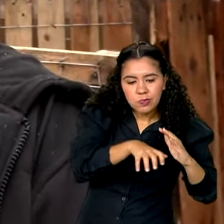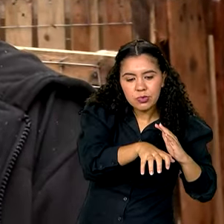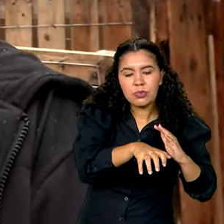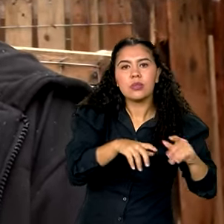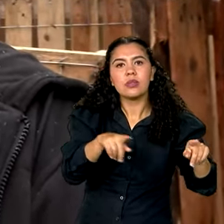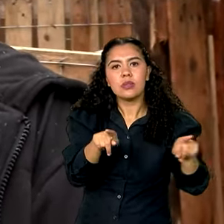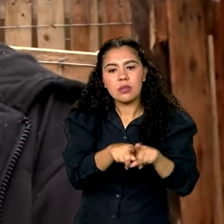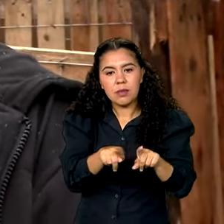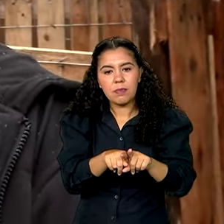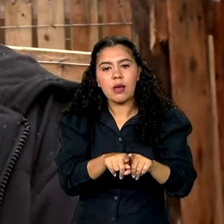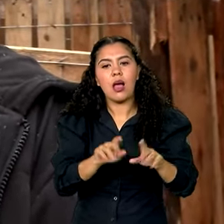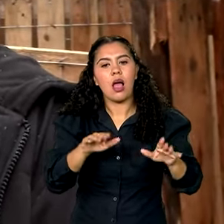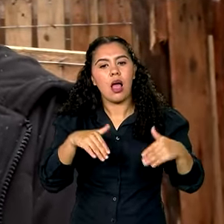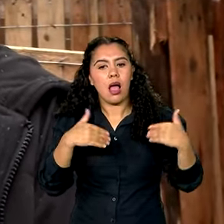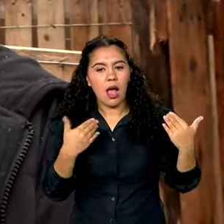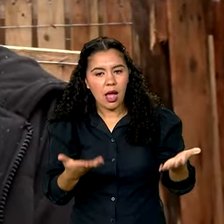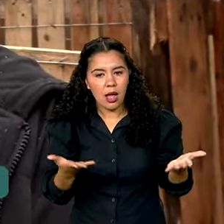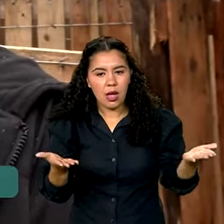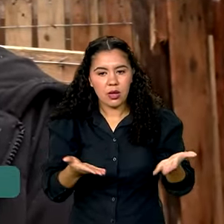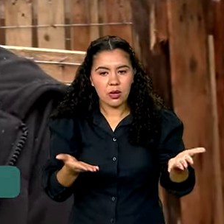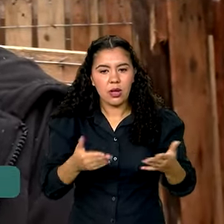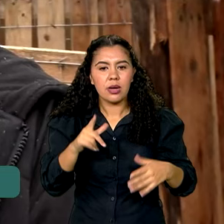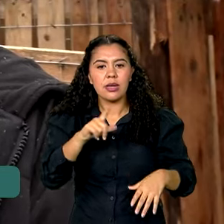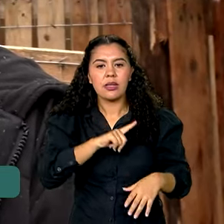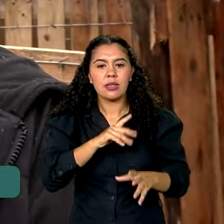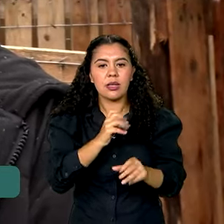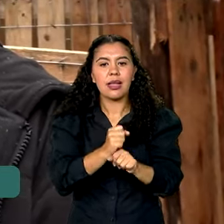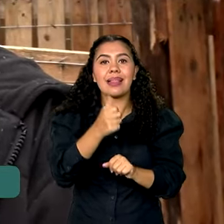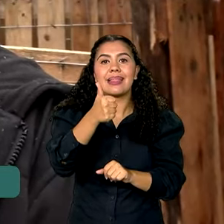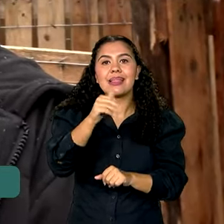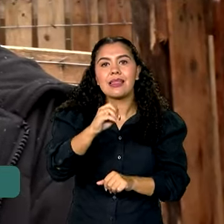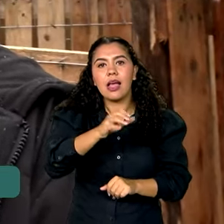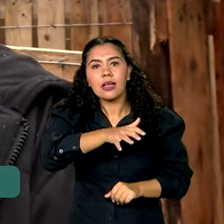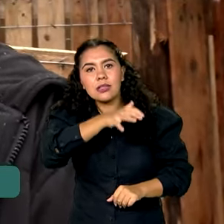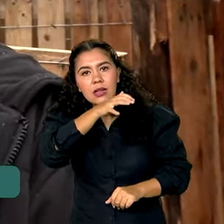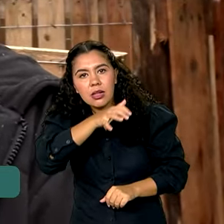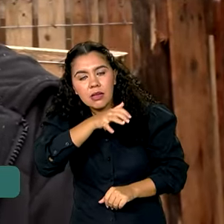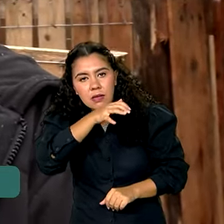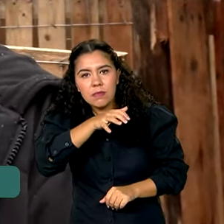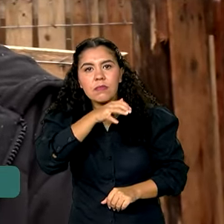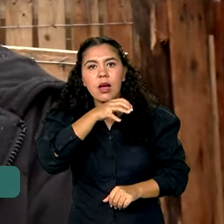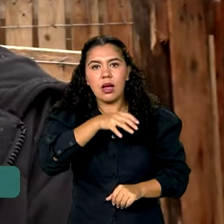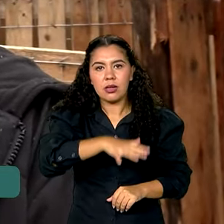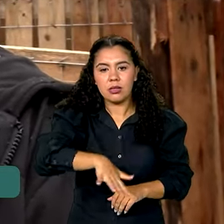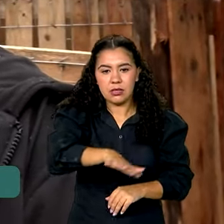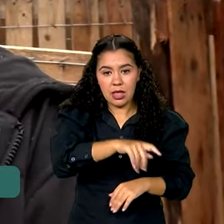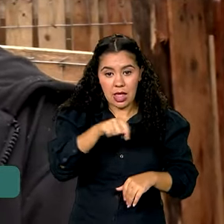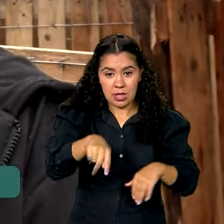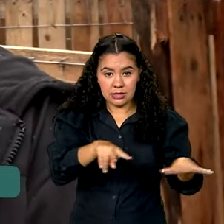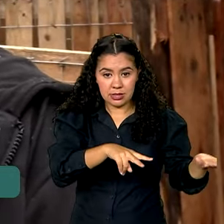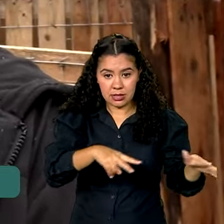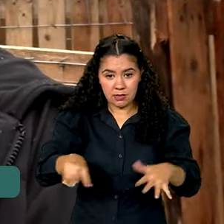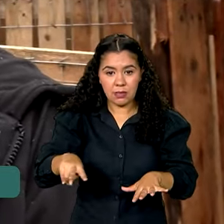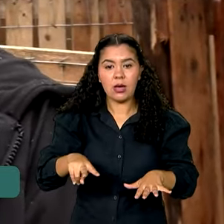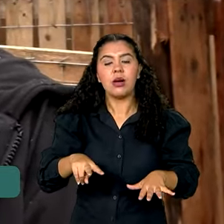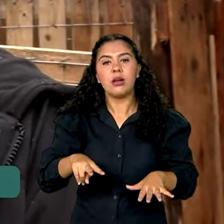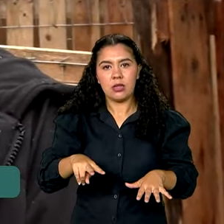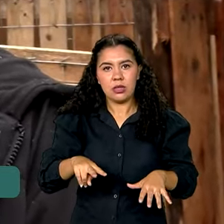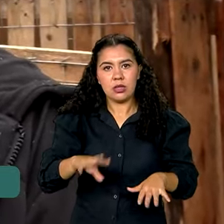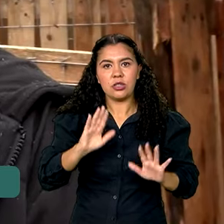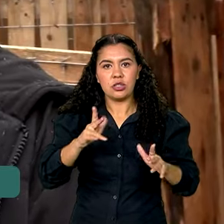canis. Então, agora a gente tem só 10 animaizinhos nas correntes. Essa semana mesmo já estão todos nos